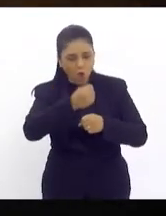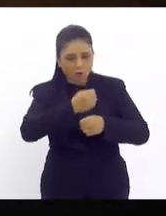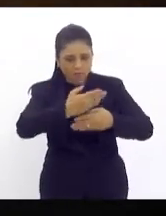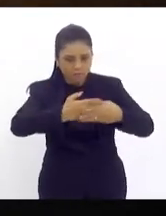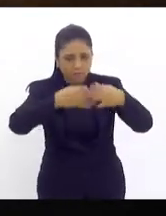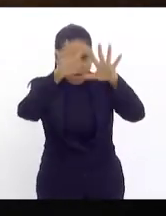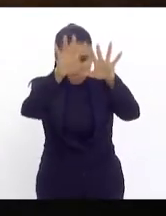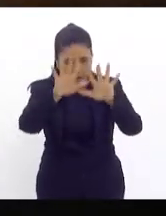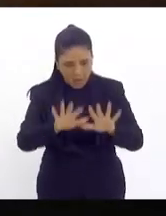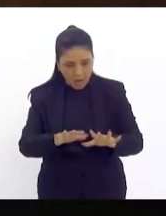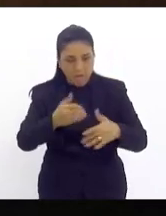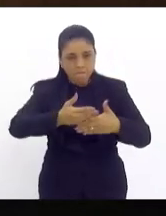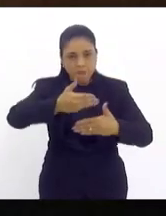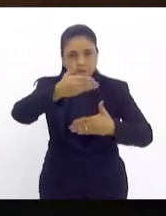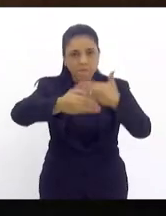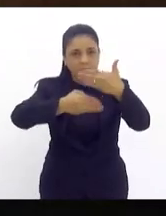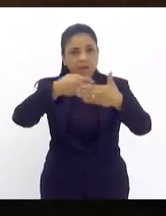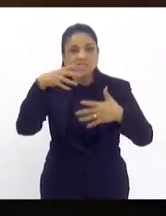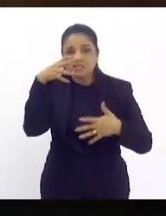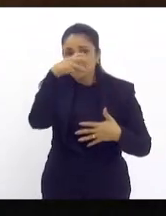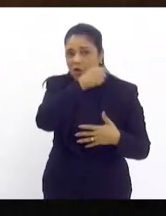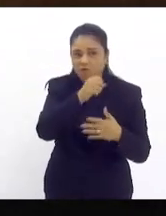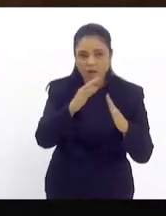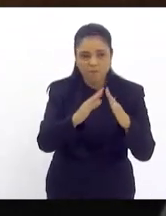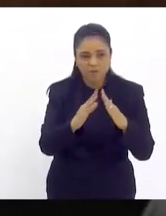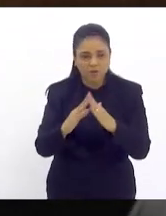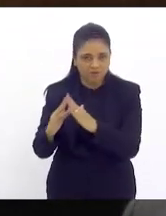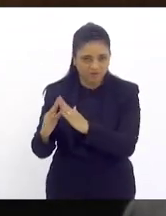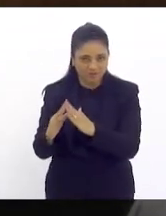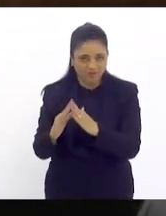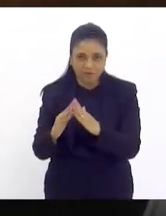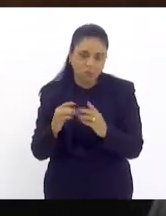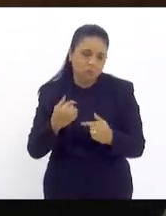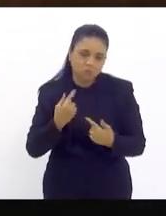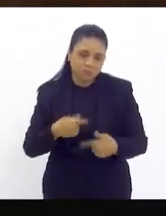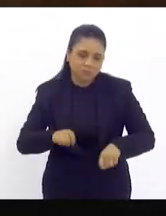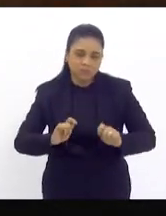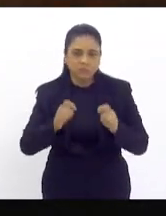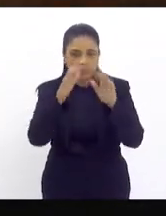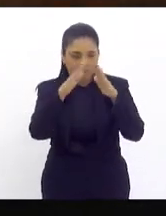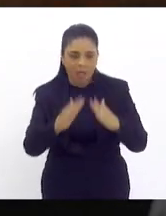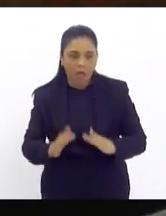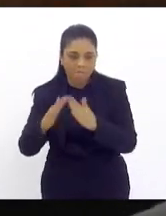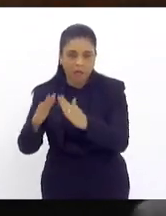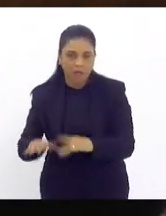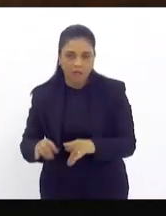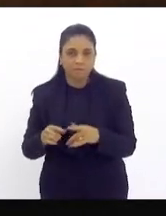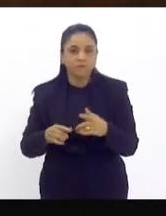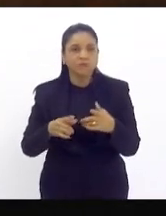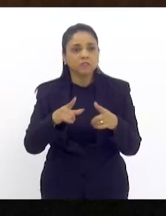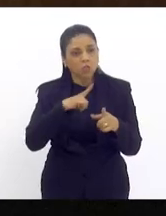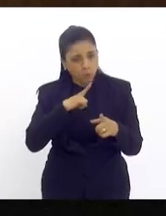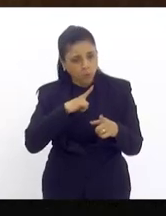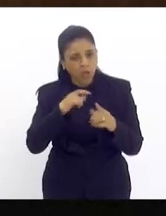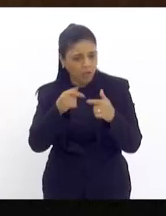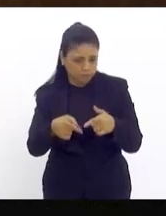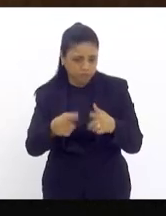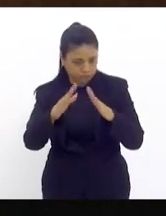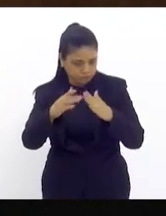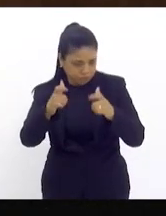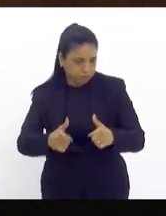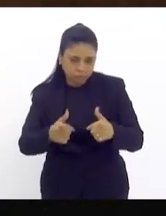e às vezes salvar dezenas de moradia não precisa derrubar tudo tem lugar que não tem como recuperar entra com aluguel social